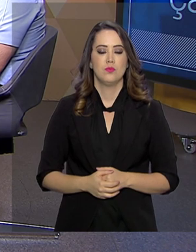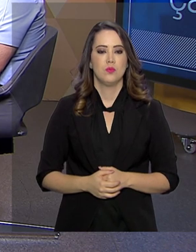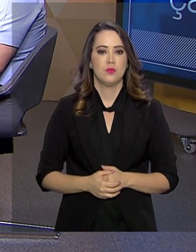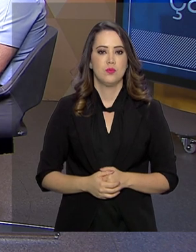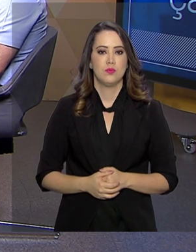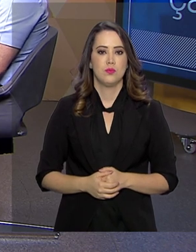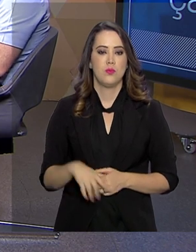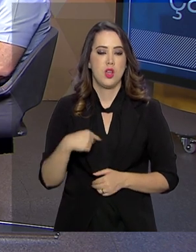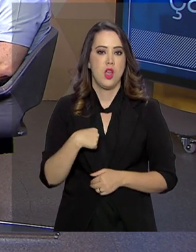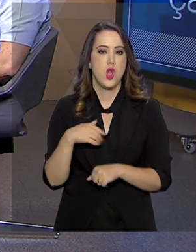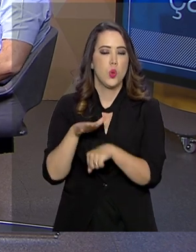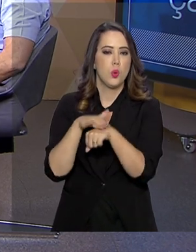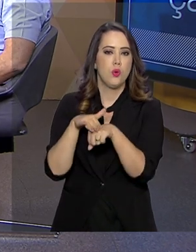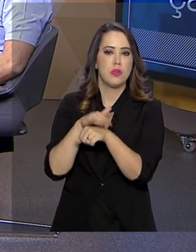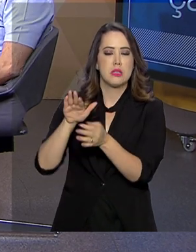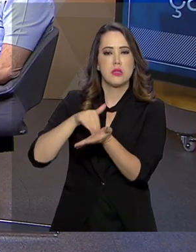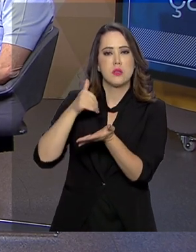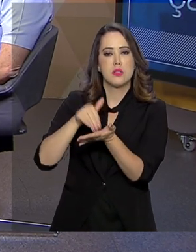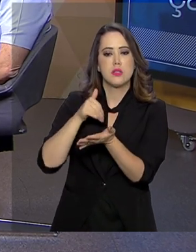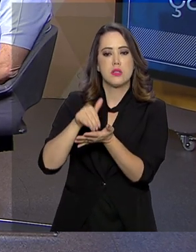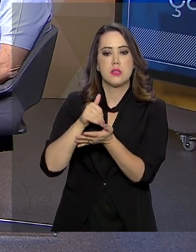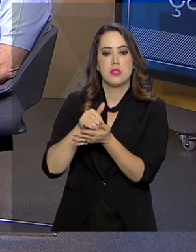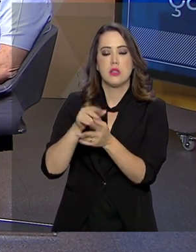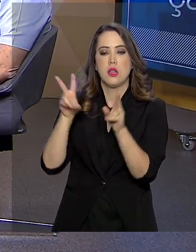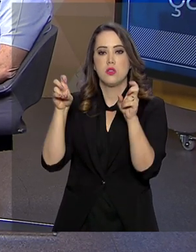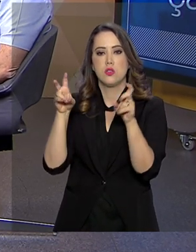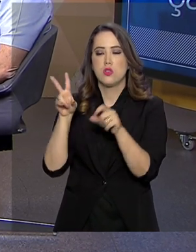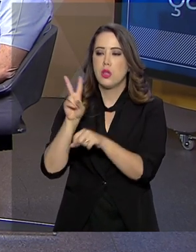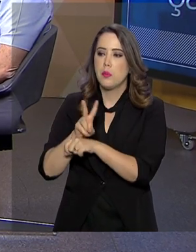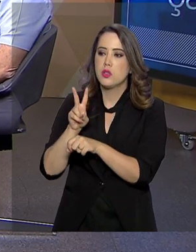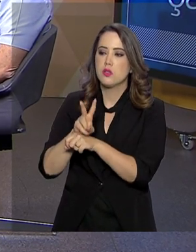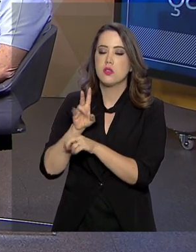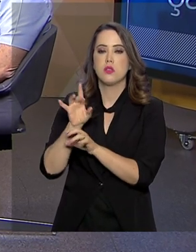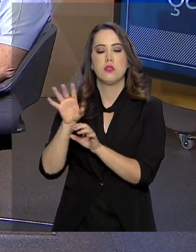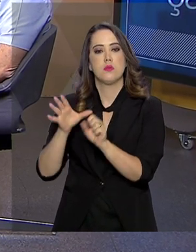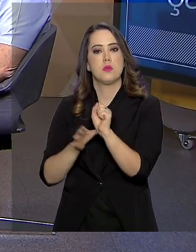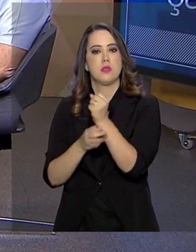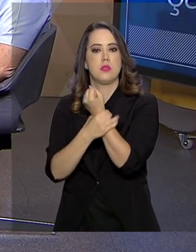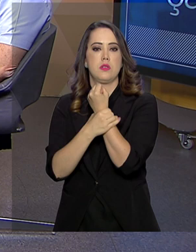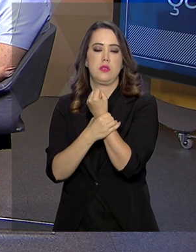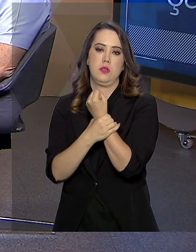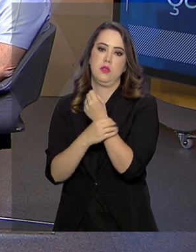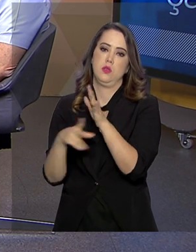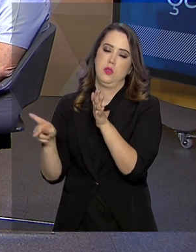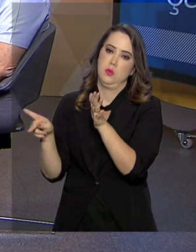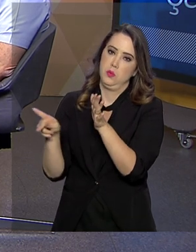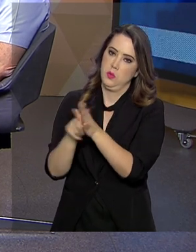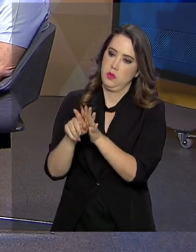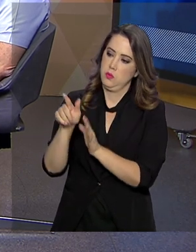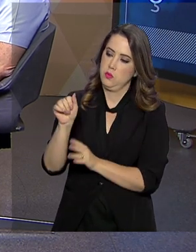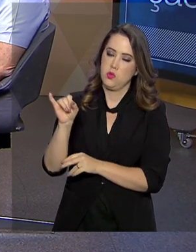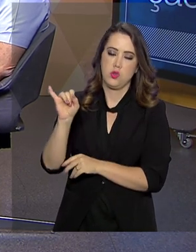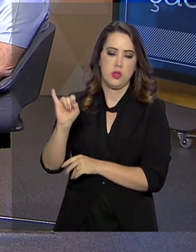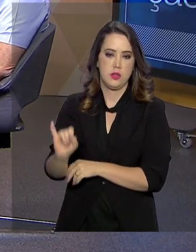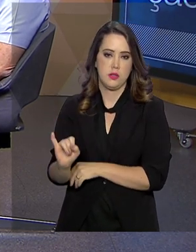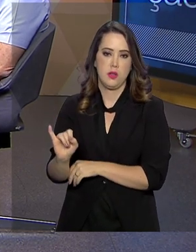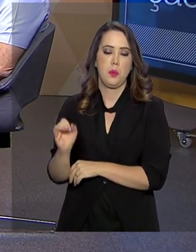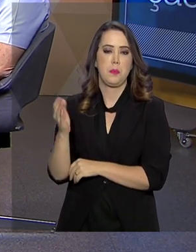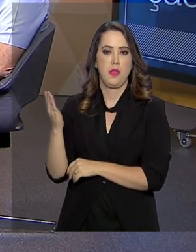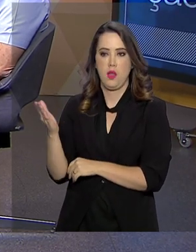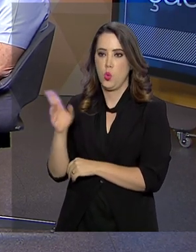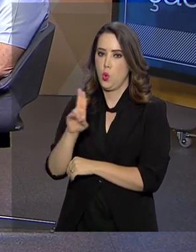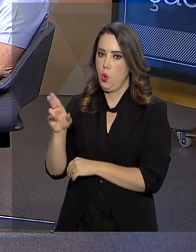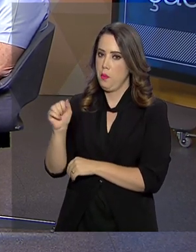Eu conversei com o secretário de Assuntos de Defesa e Segurança Nacional do Gabinete de Segurança Institucional, Brigadeiro do Ar, Ari